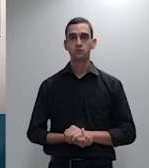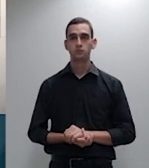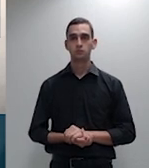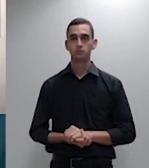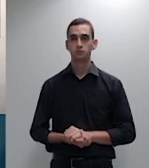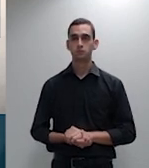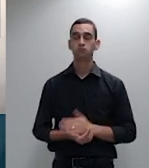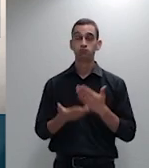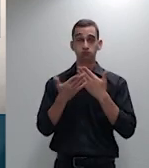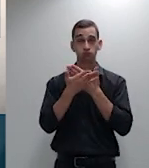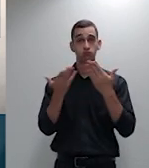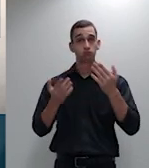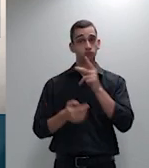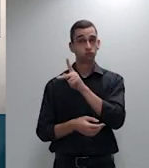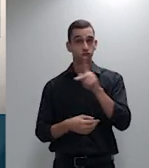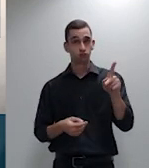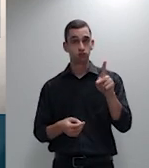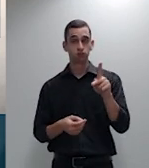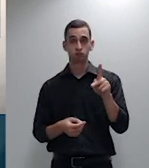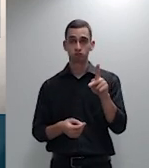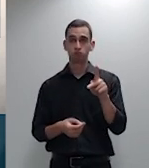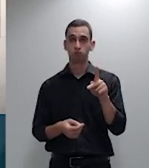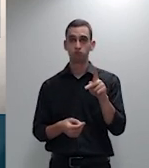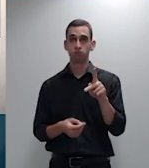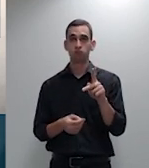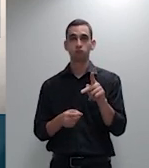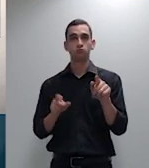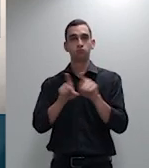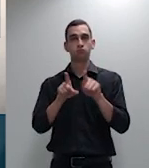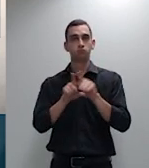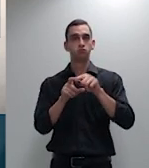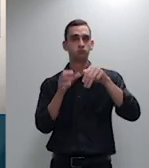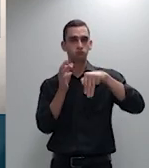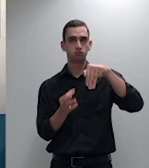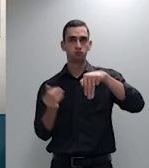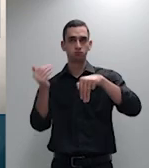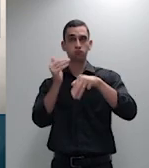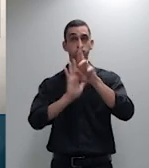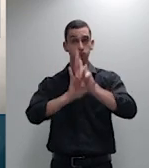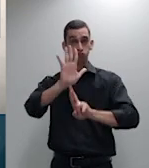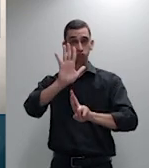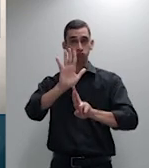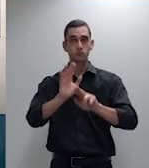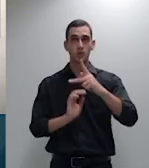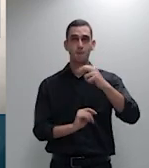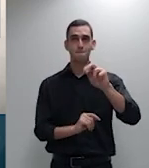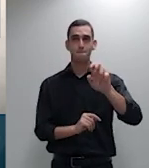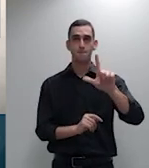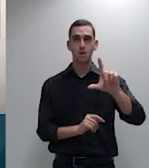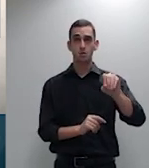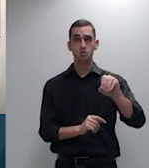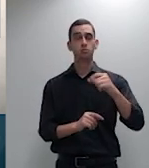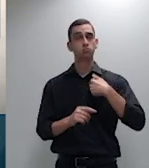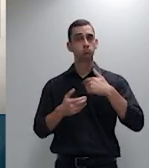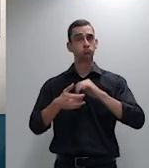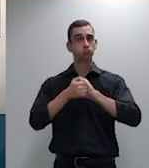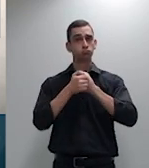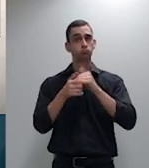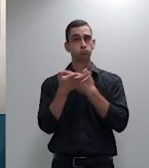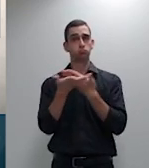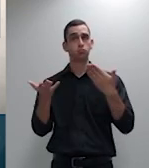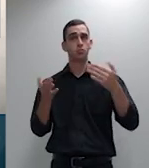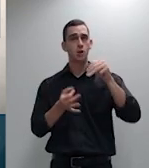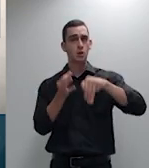excelente senhor ministro relator Paulo de Tarso na pessoa de quem cumprimento os demais ministros e ministras dessa corte